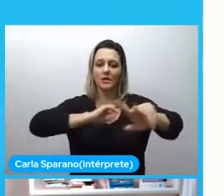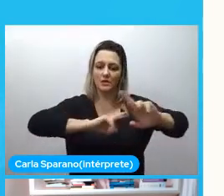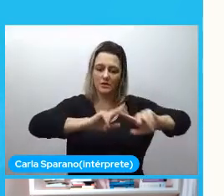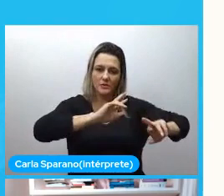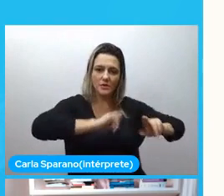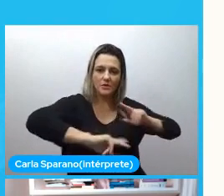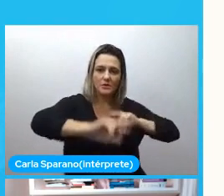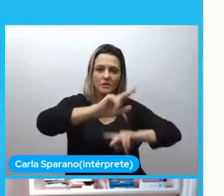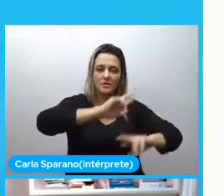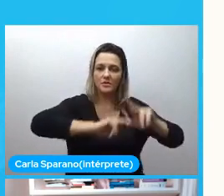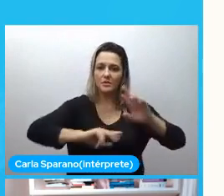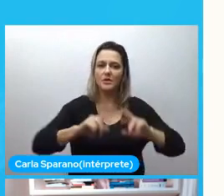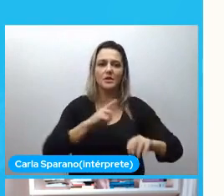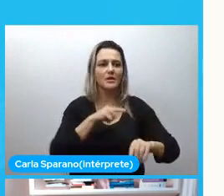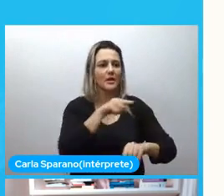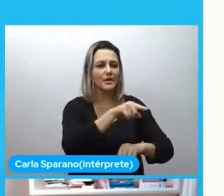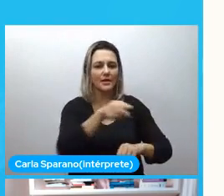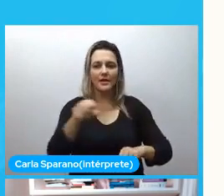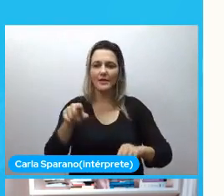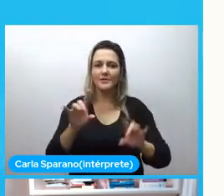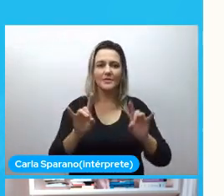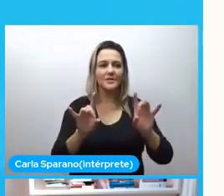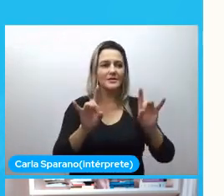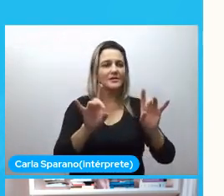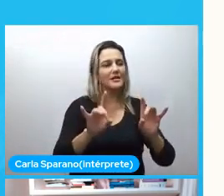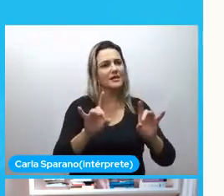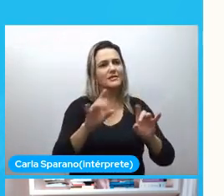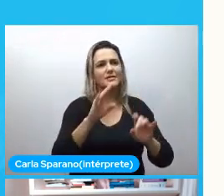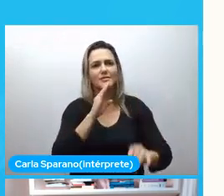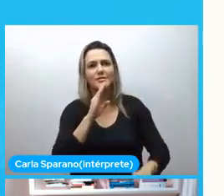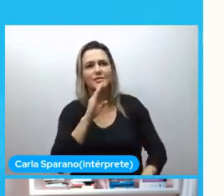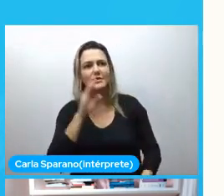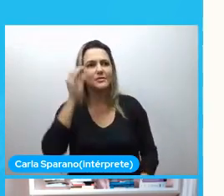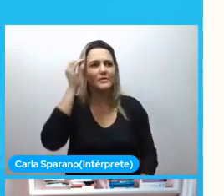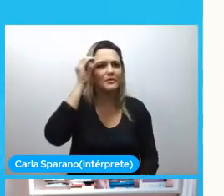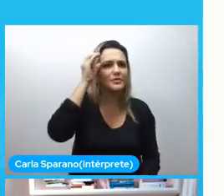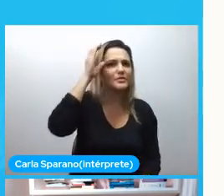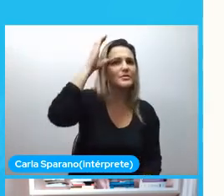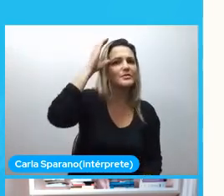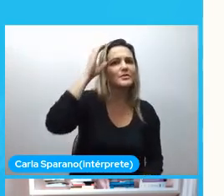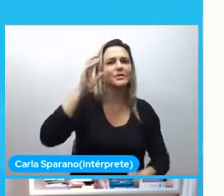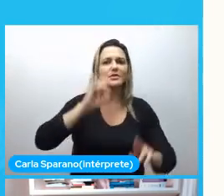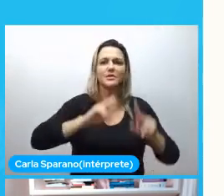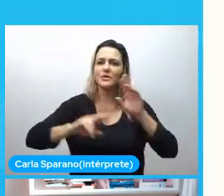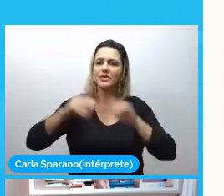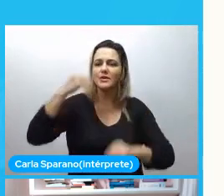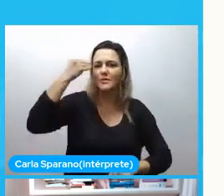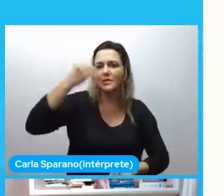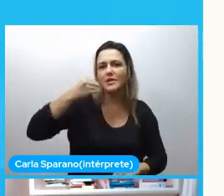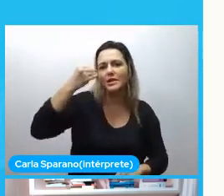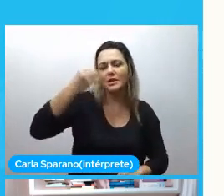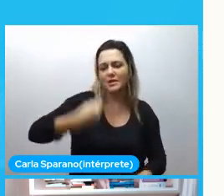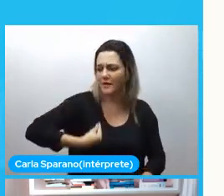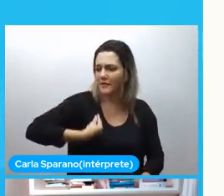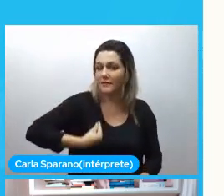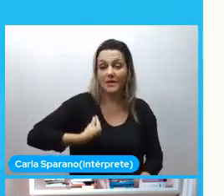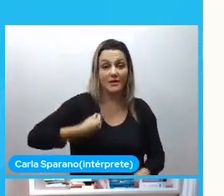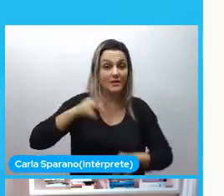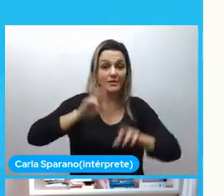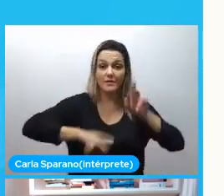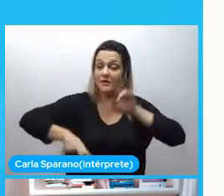especialidades diferentes que tinham conhecimentos diferentes que tinham backgrounds que tinham vivências diferentes